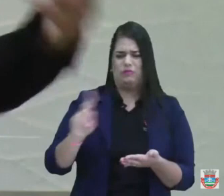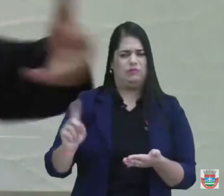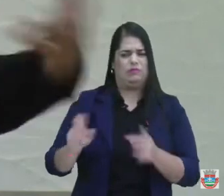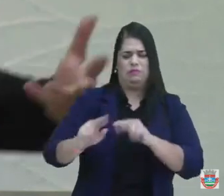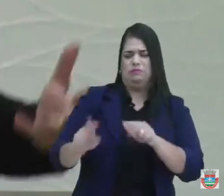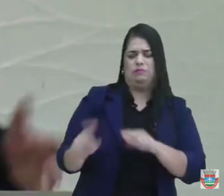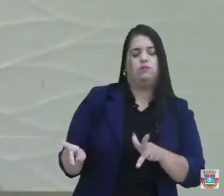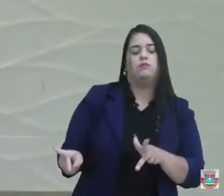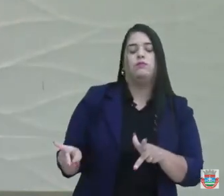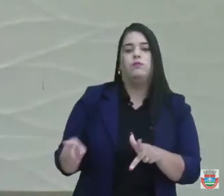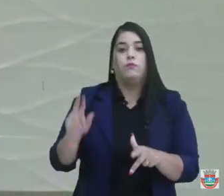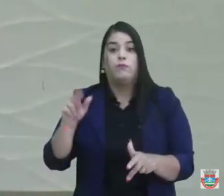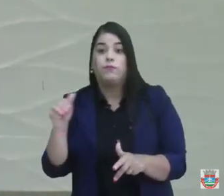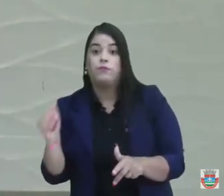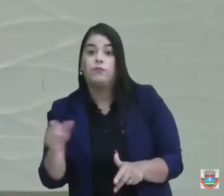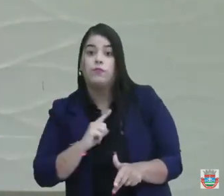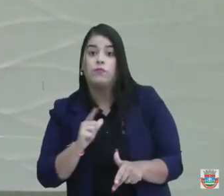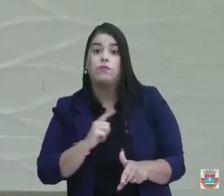ficou em gestão nenhuma,